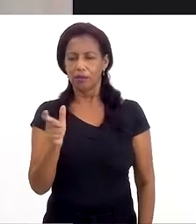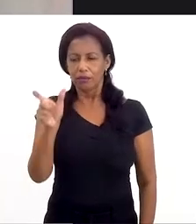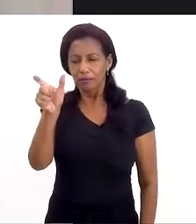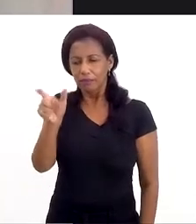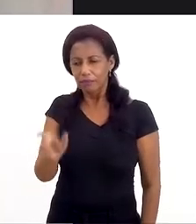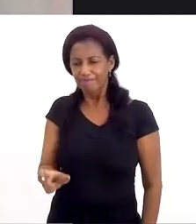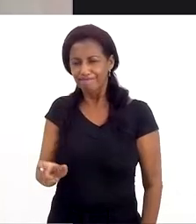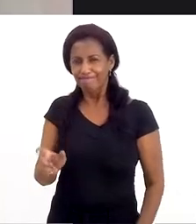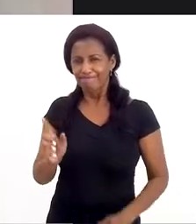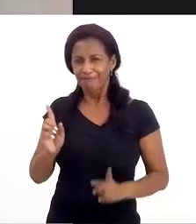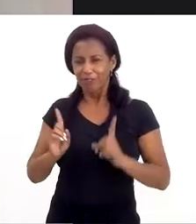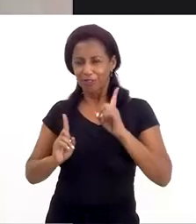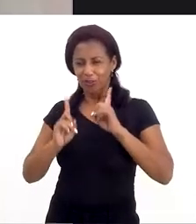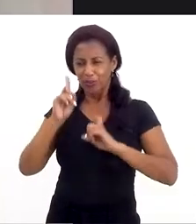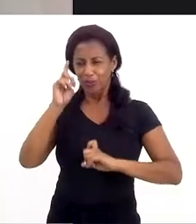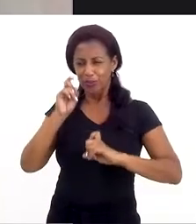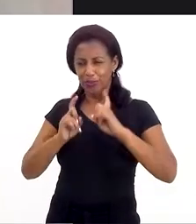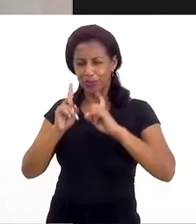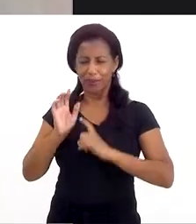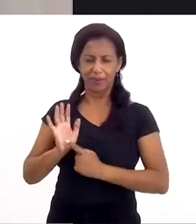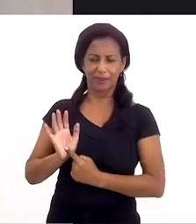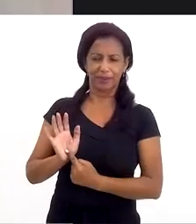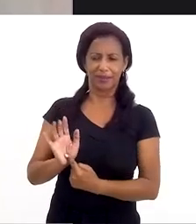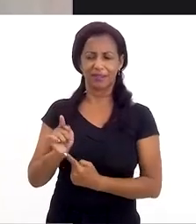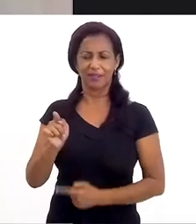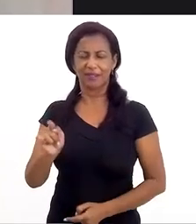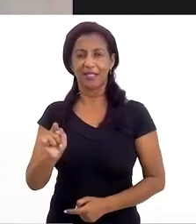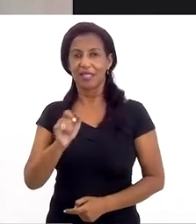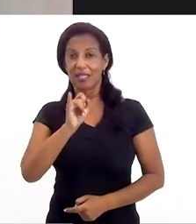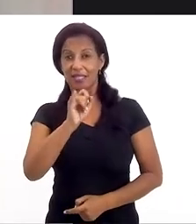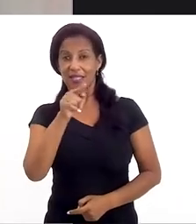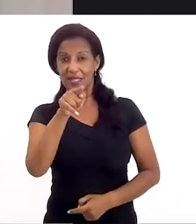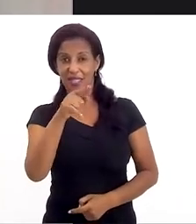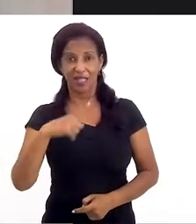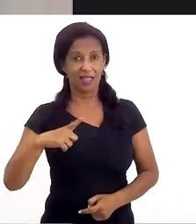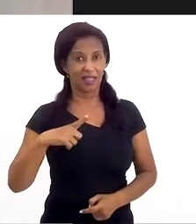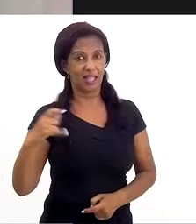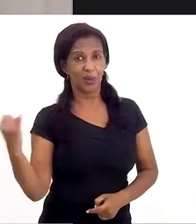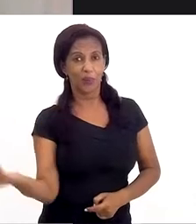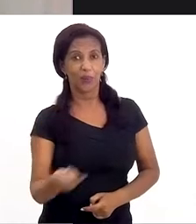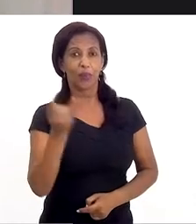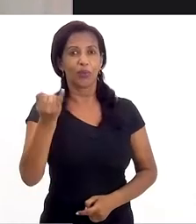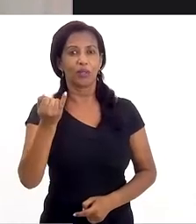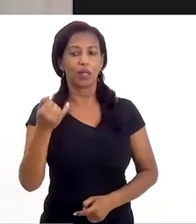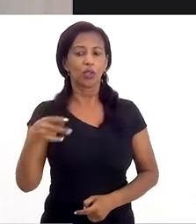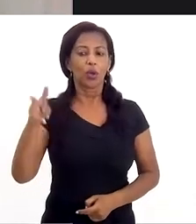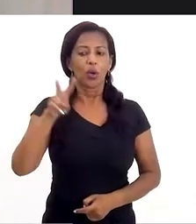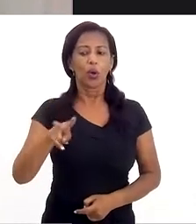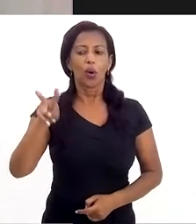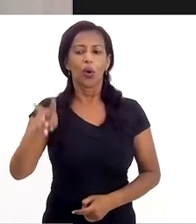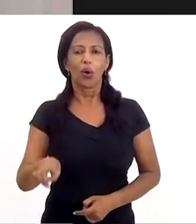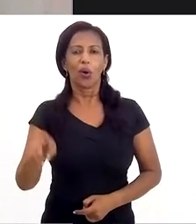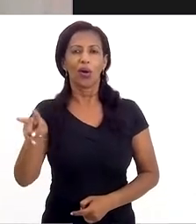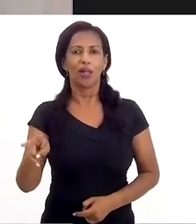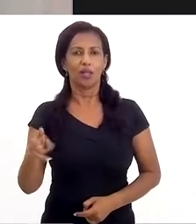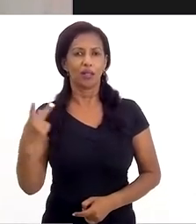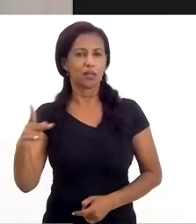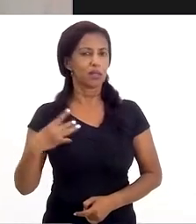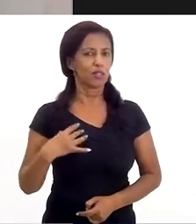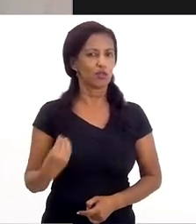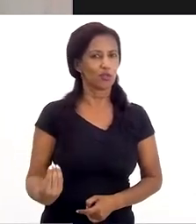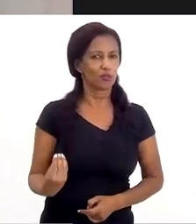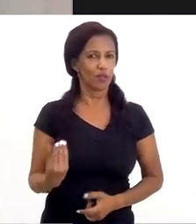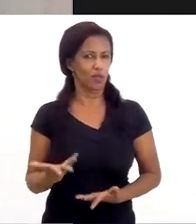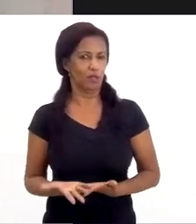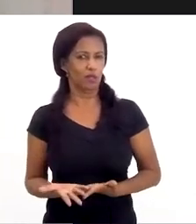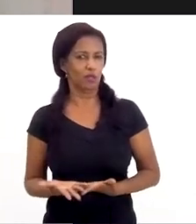comportamento denuncia. Então, se eu, sempre que tem a oportunidade, falo isso, observa o comportamento dos seus